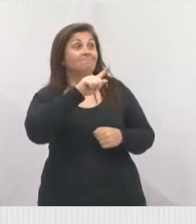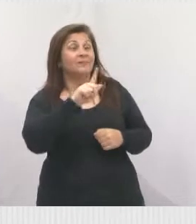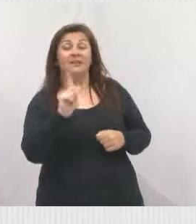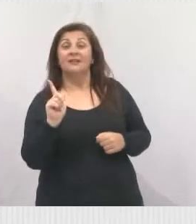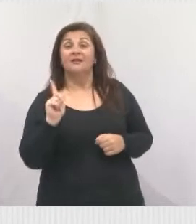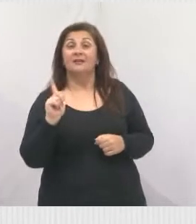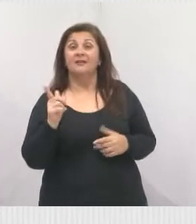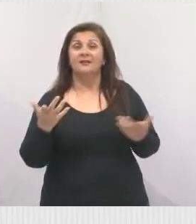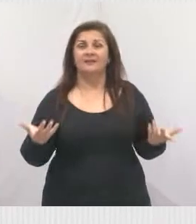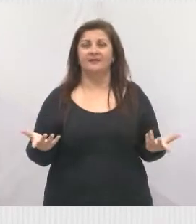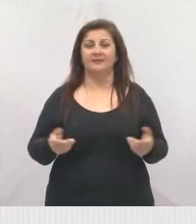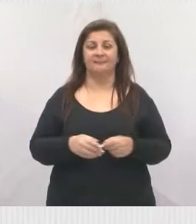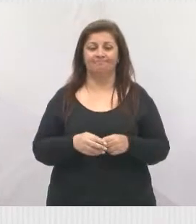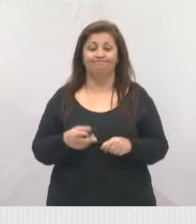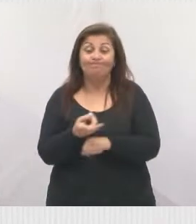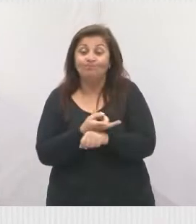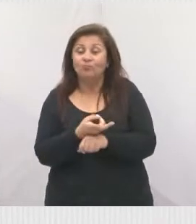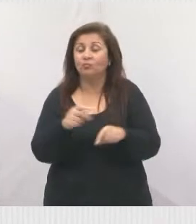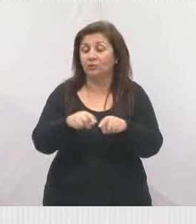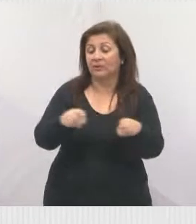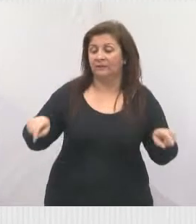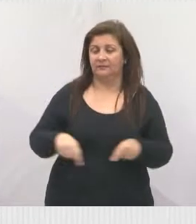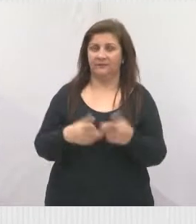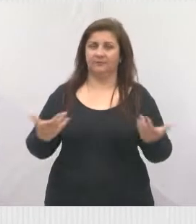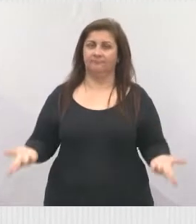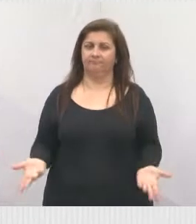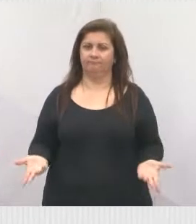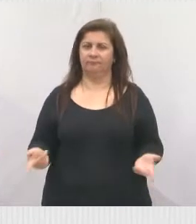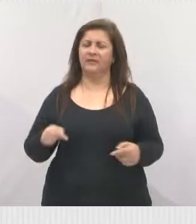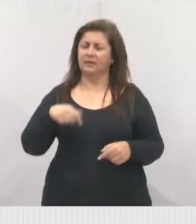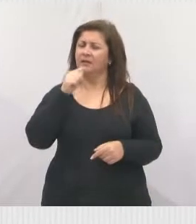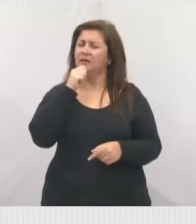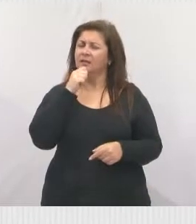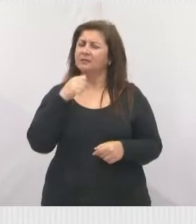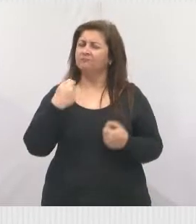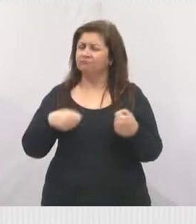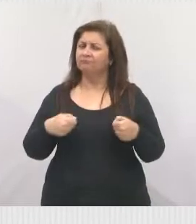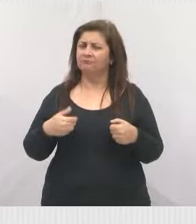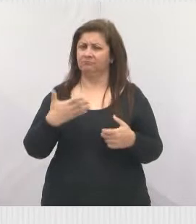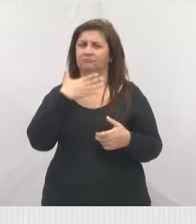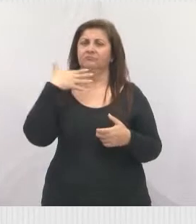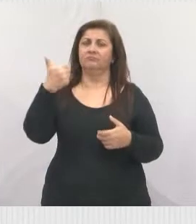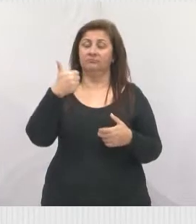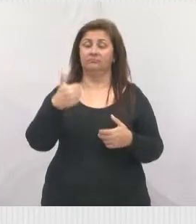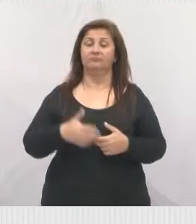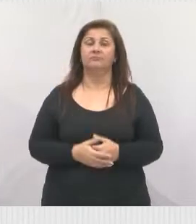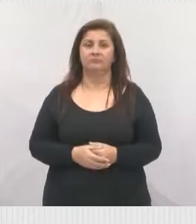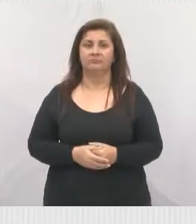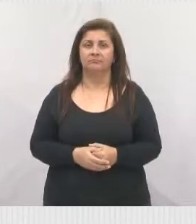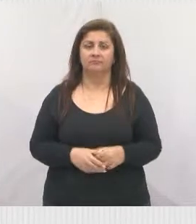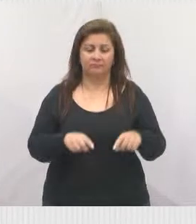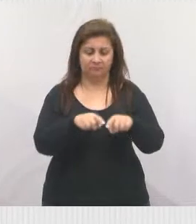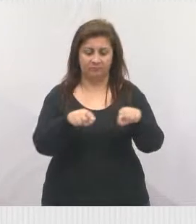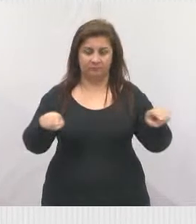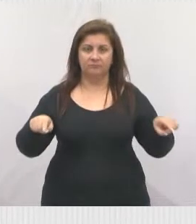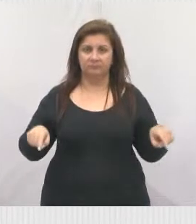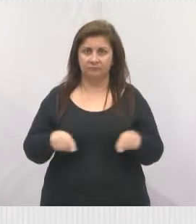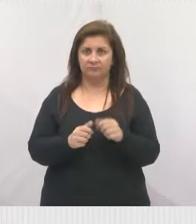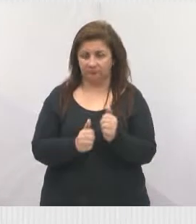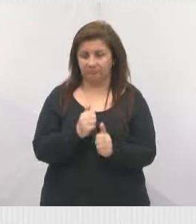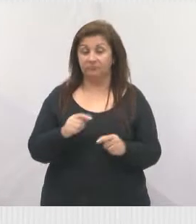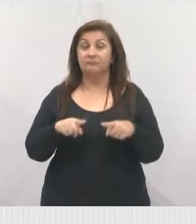arrumar um campo para fazer a final. A gente sabe que ainda precisa muito para a gente avançar, para melhorar os campos da nossa cidade,